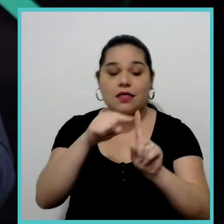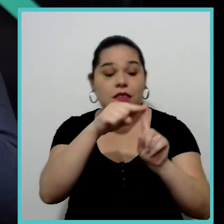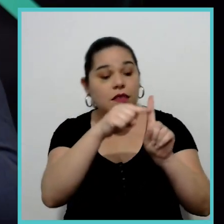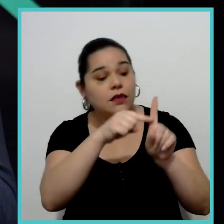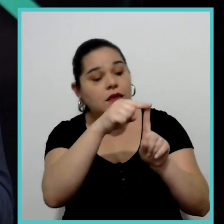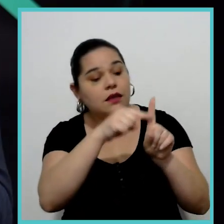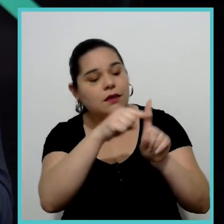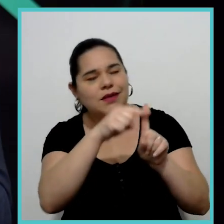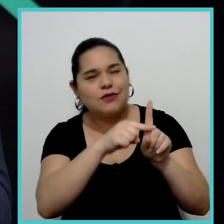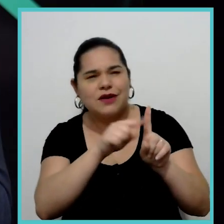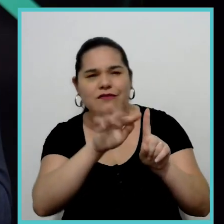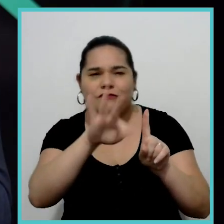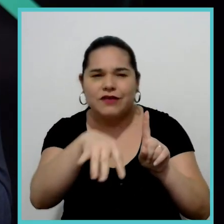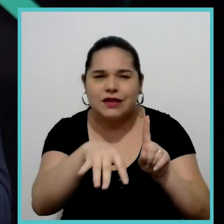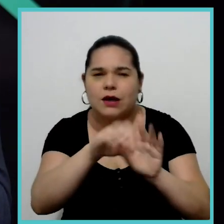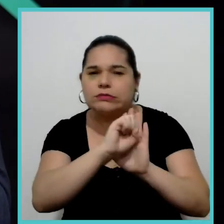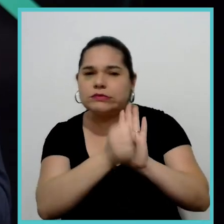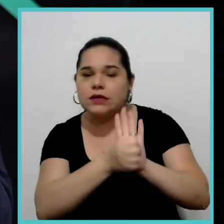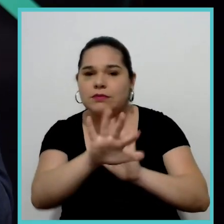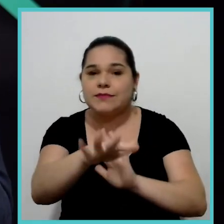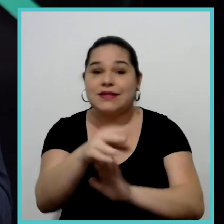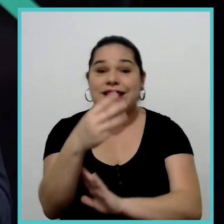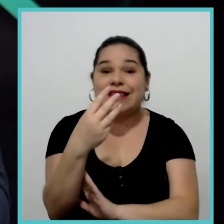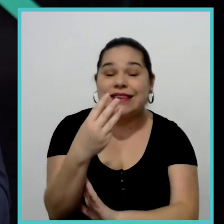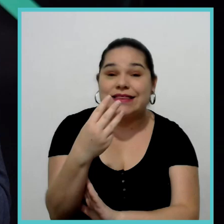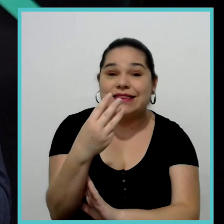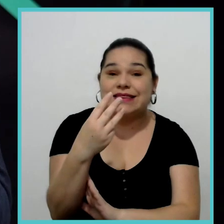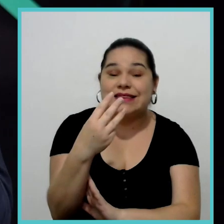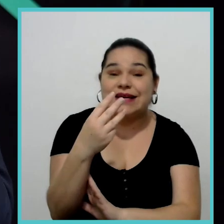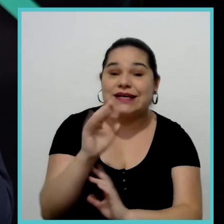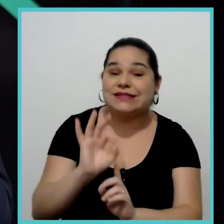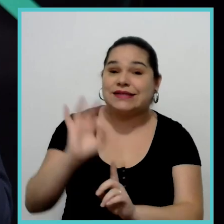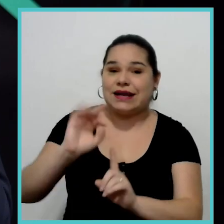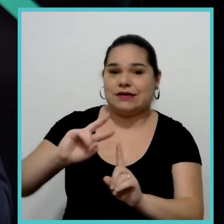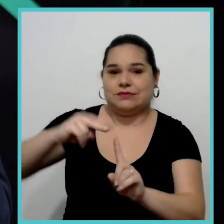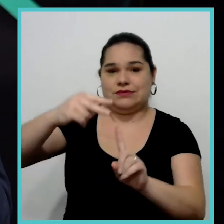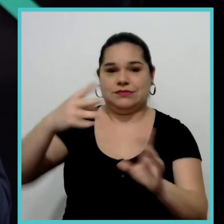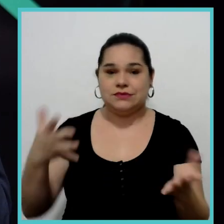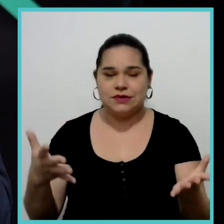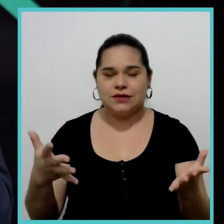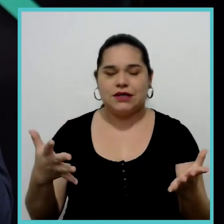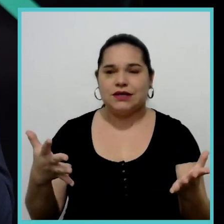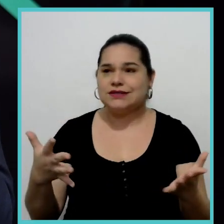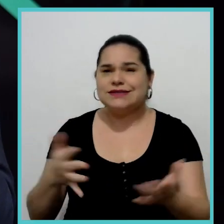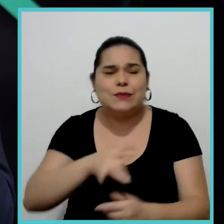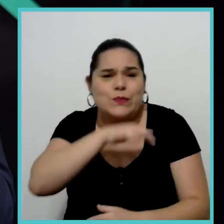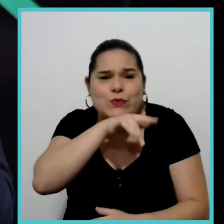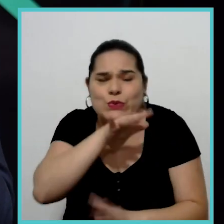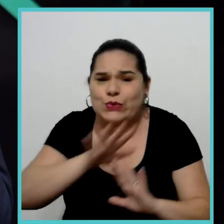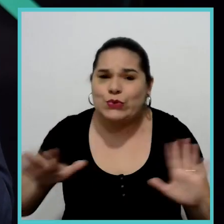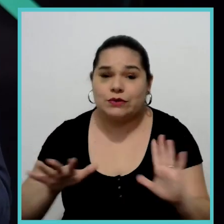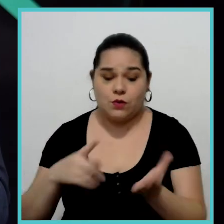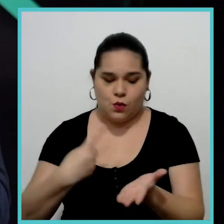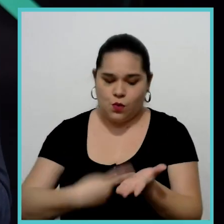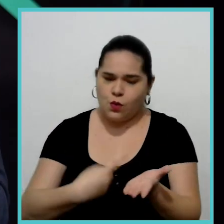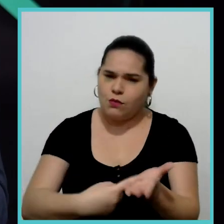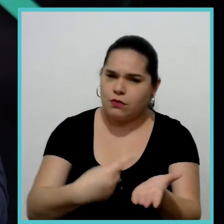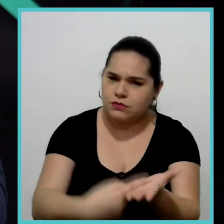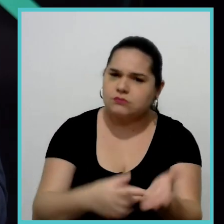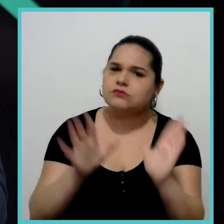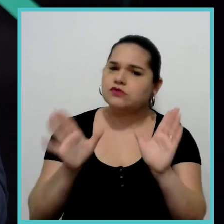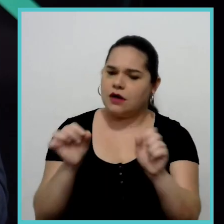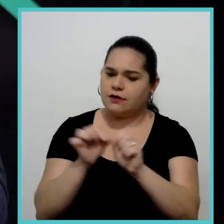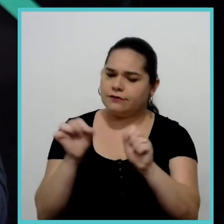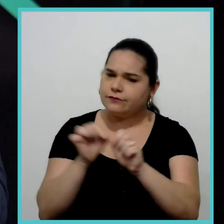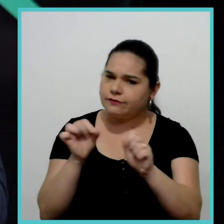temperatura ficaria, no final do século, por volta de 3 graus. Isso é catastrófico. Com esses compromissos que foram